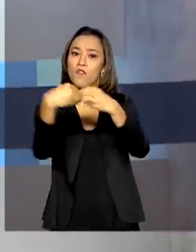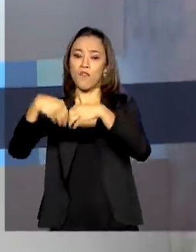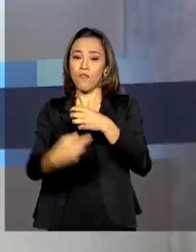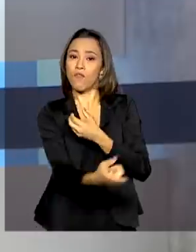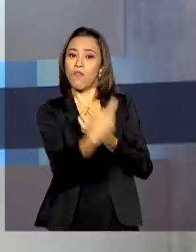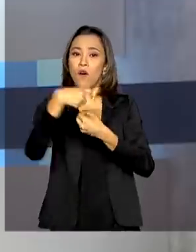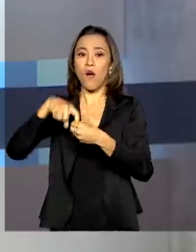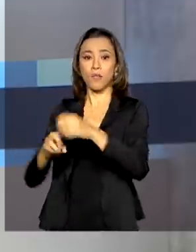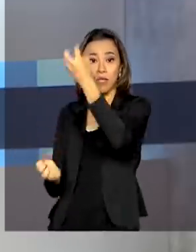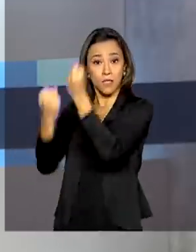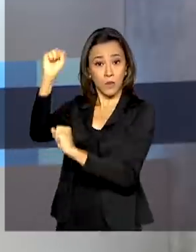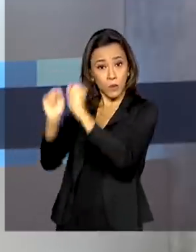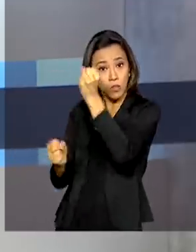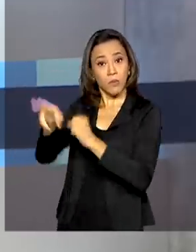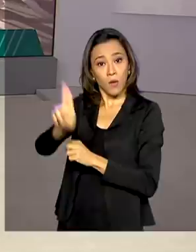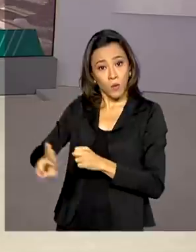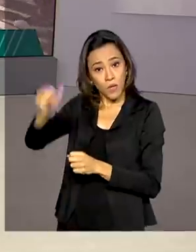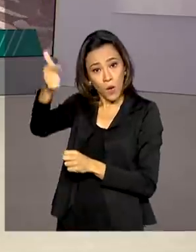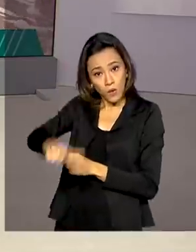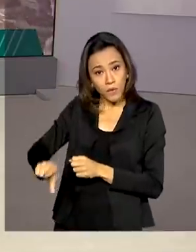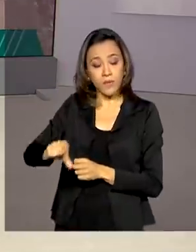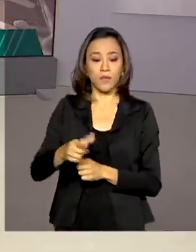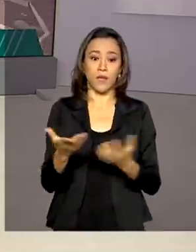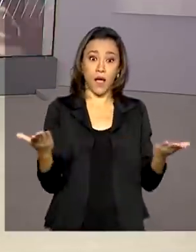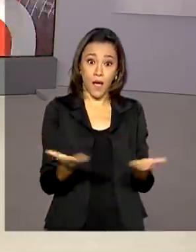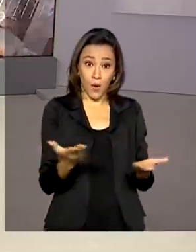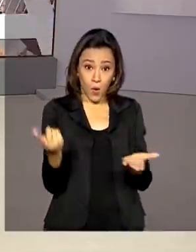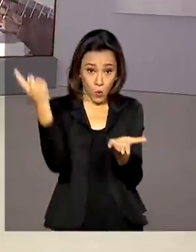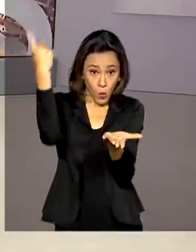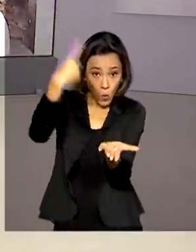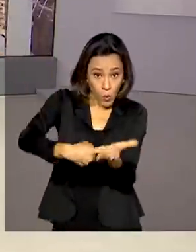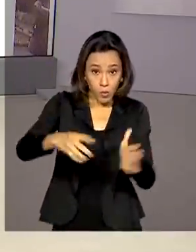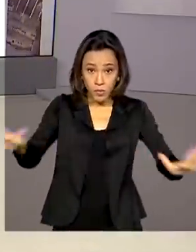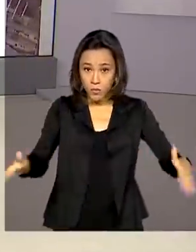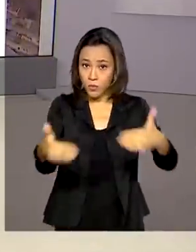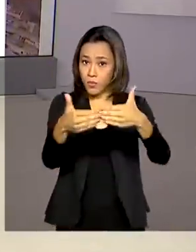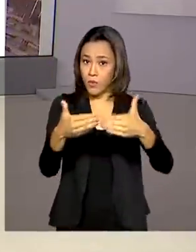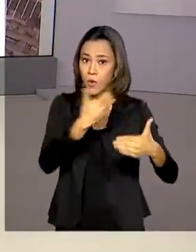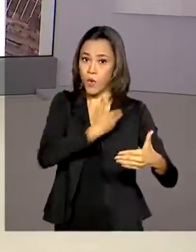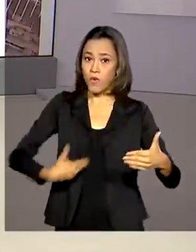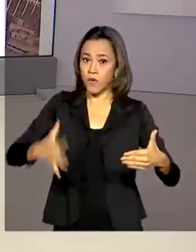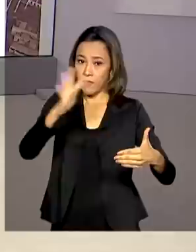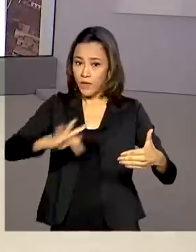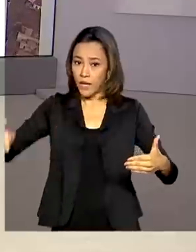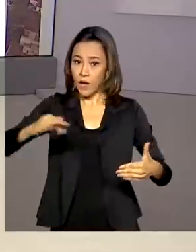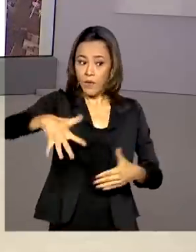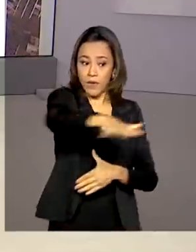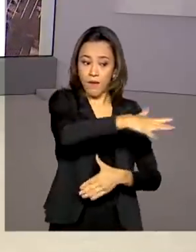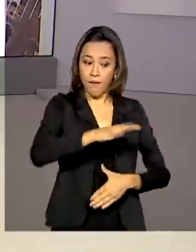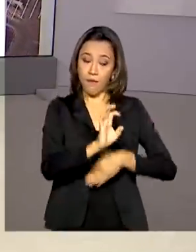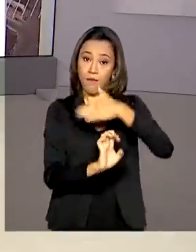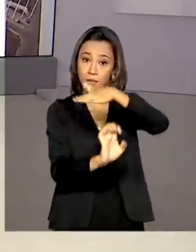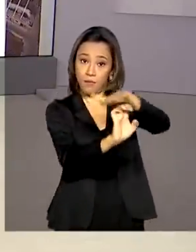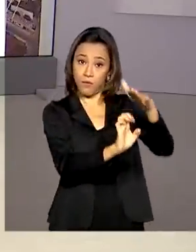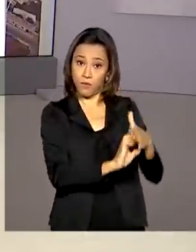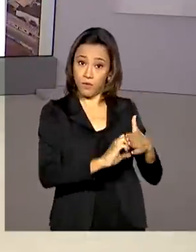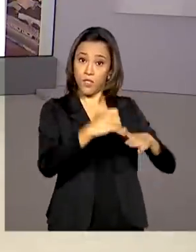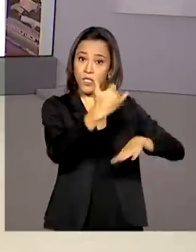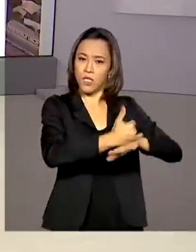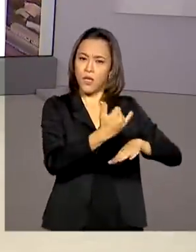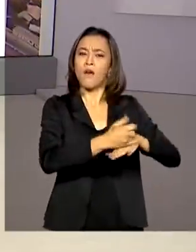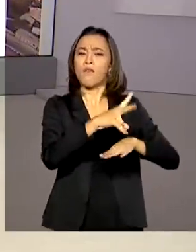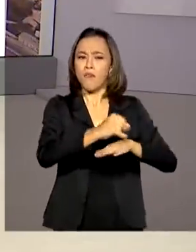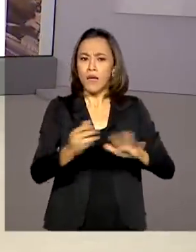ou até o reaproveitamento. Agora, um acordo firmado entre o governo federal e o setor de alumínio vai incentivar esse